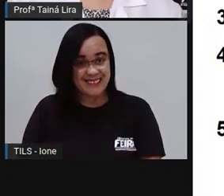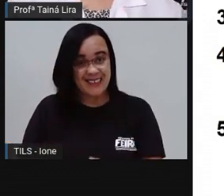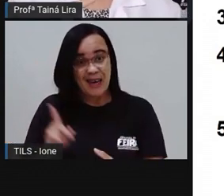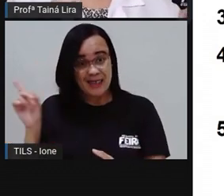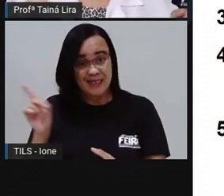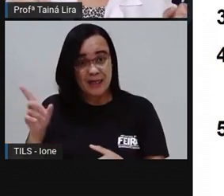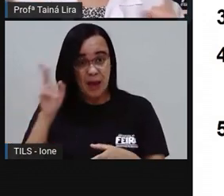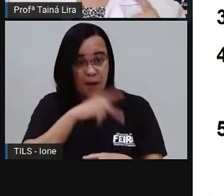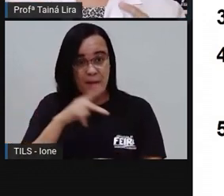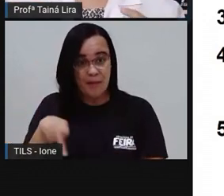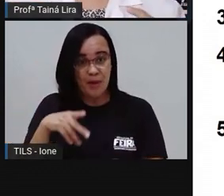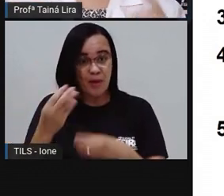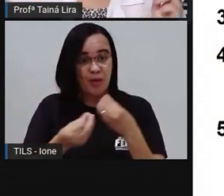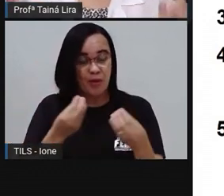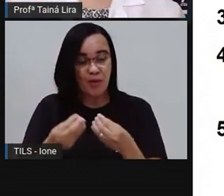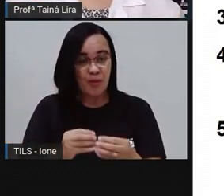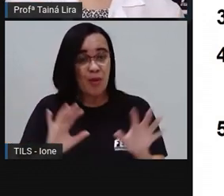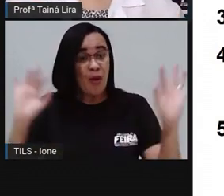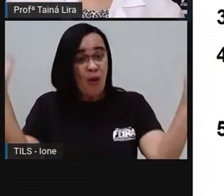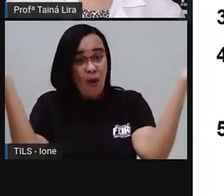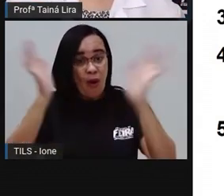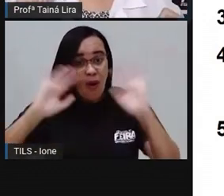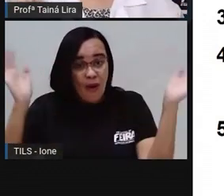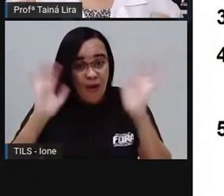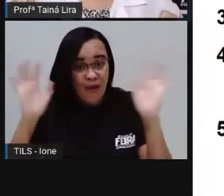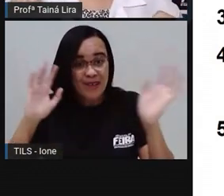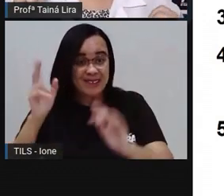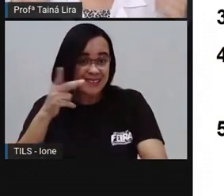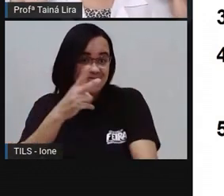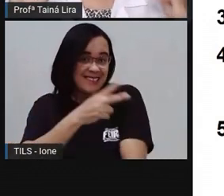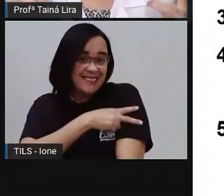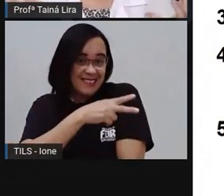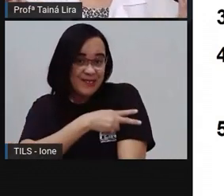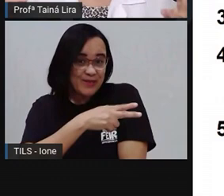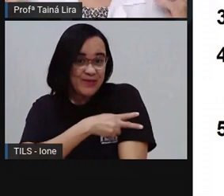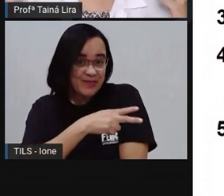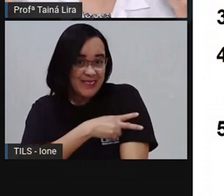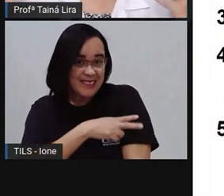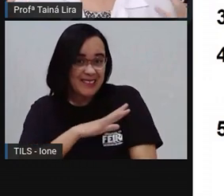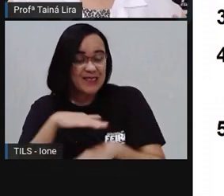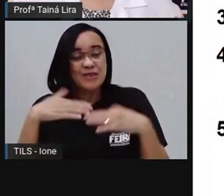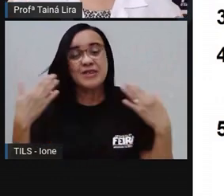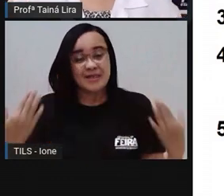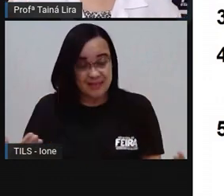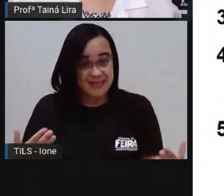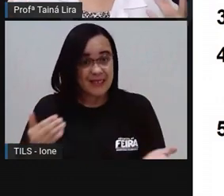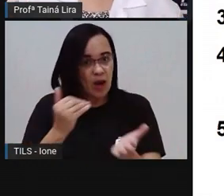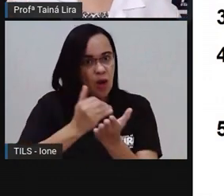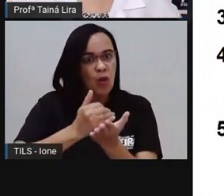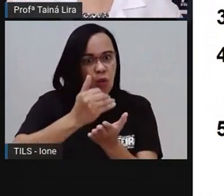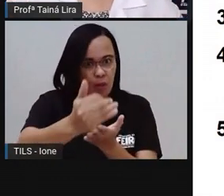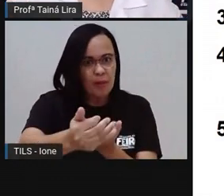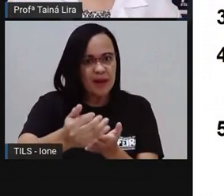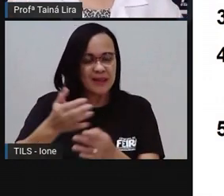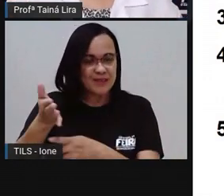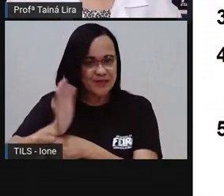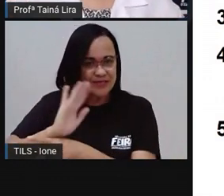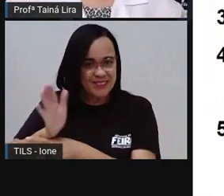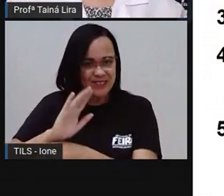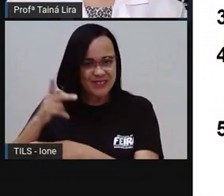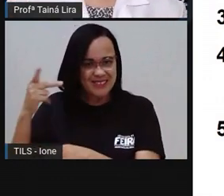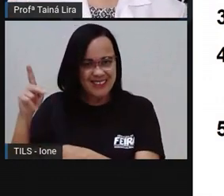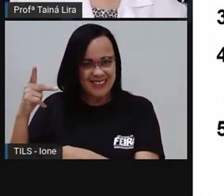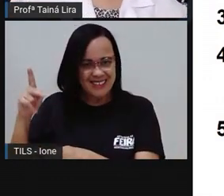Observem que em todas as aulas Eu falo isso Não é? Então isso aí é a maneira como eu vou começar o meu vídeo Tá?